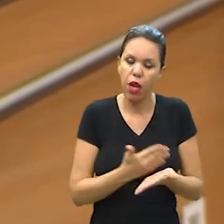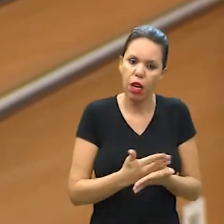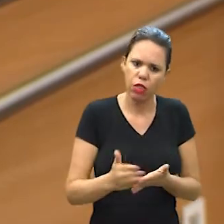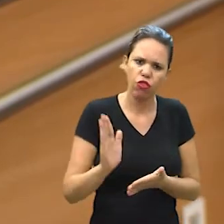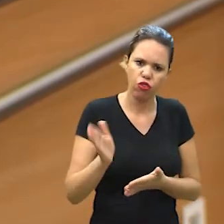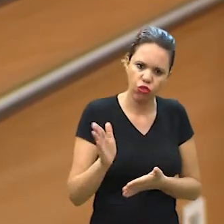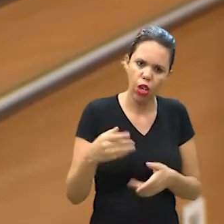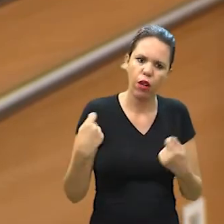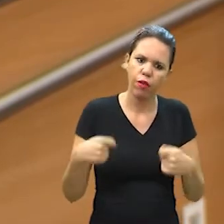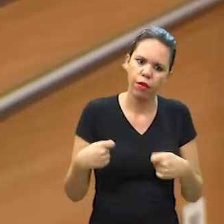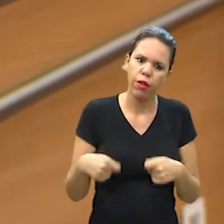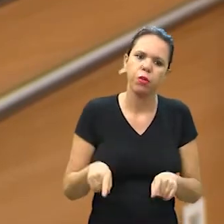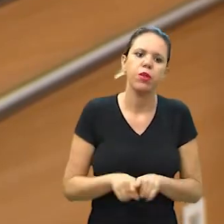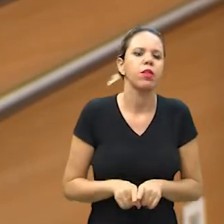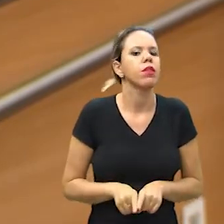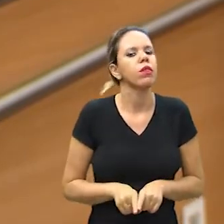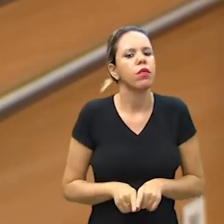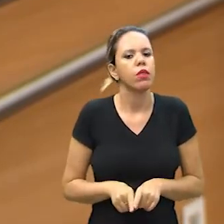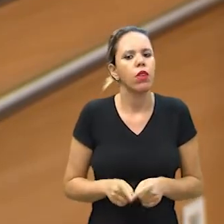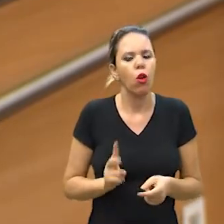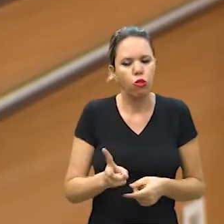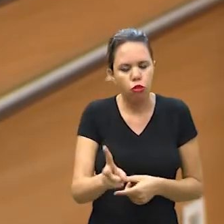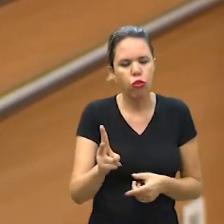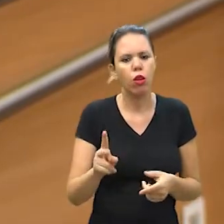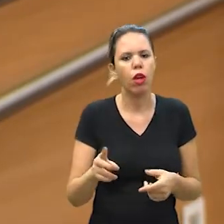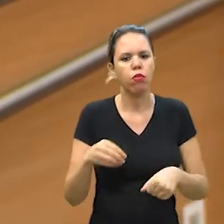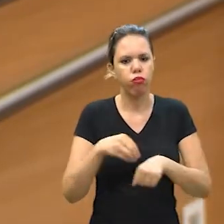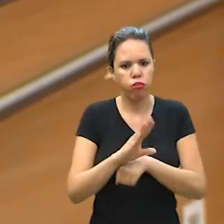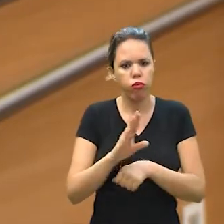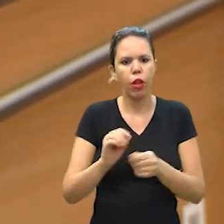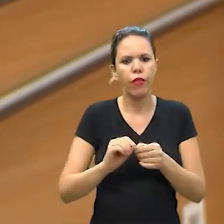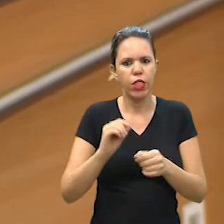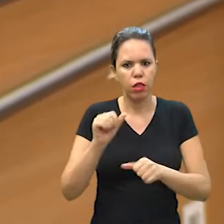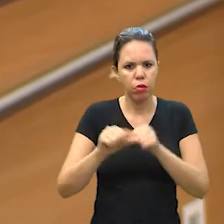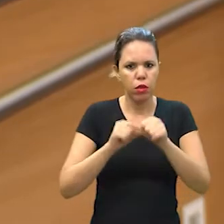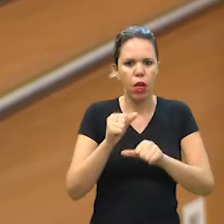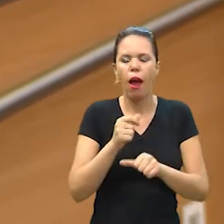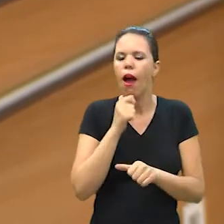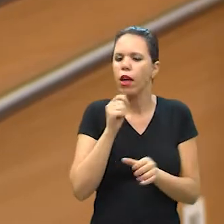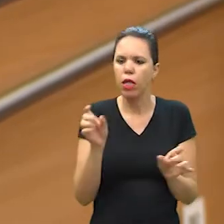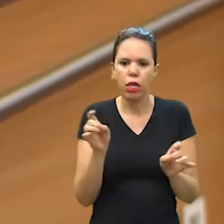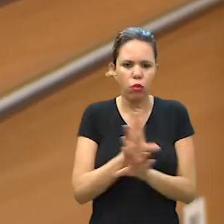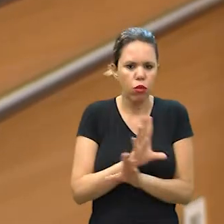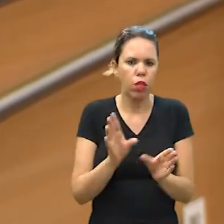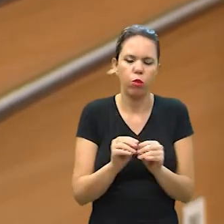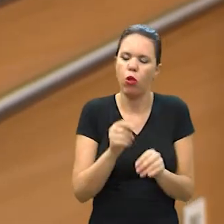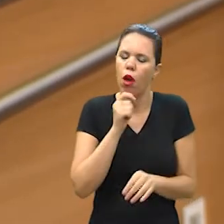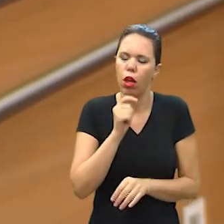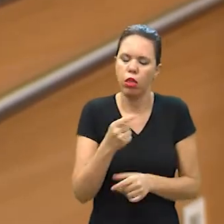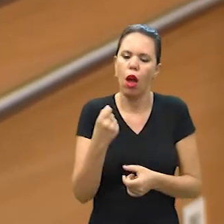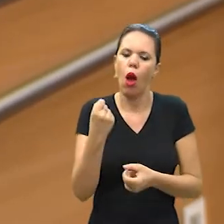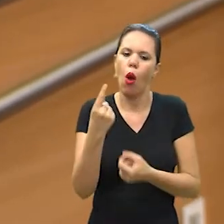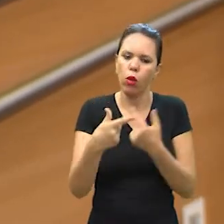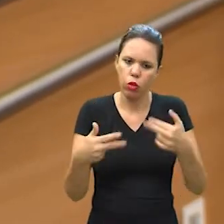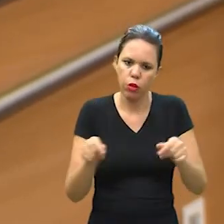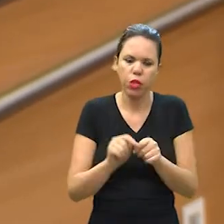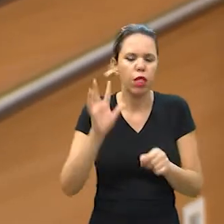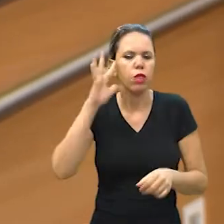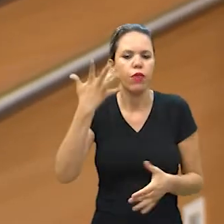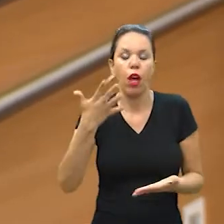trabalhos iniciados que a gente vai precisar dar consequência, levar à frente, questões que não estão terminadas ainda,